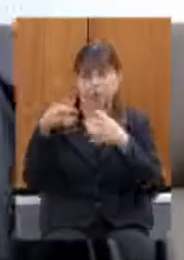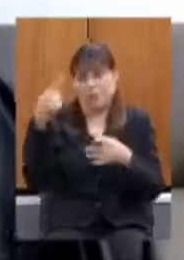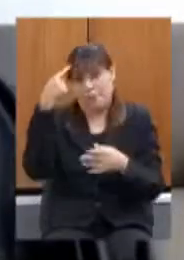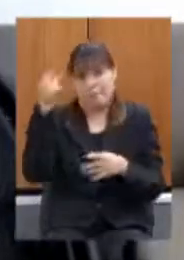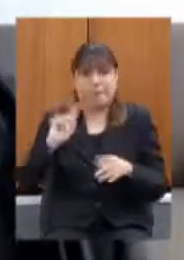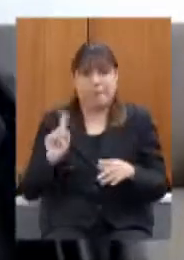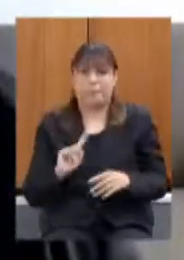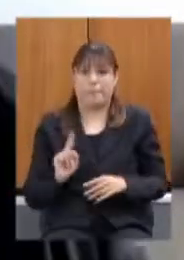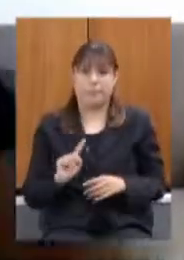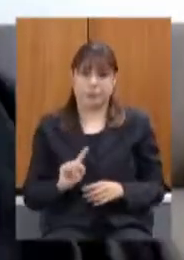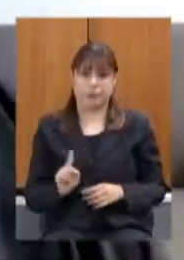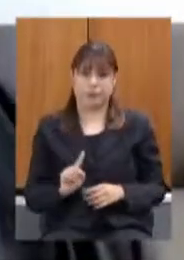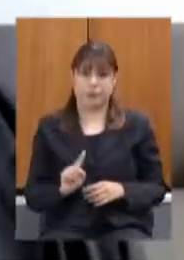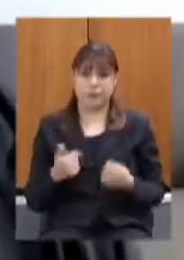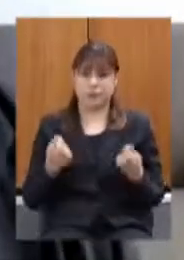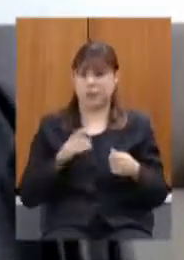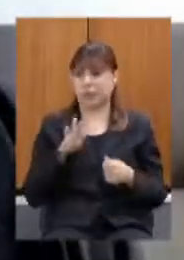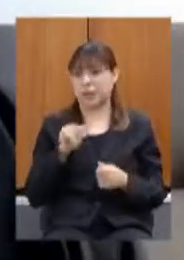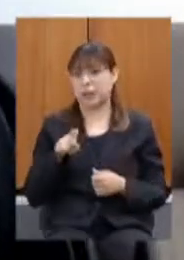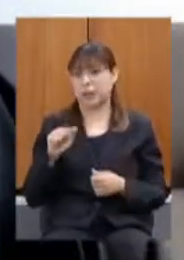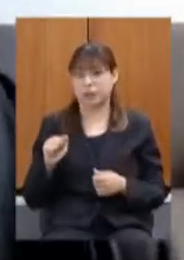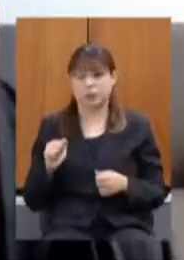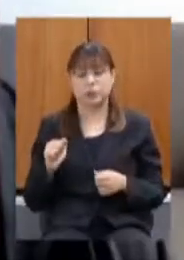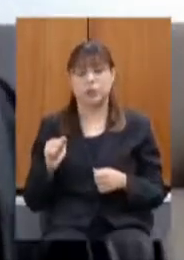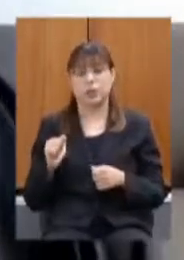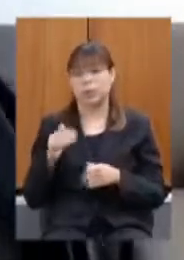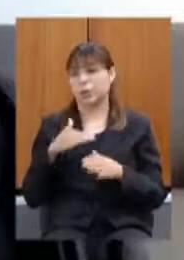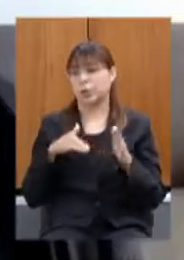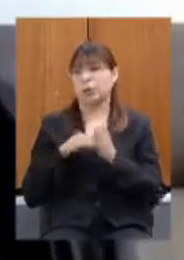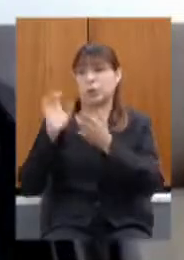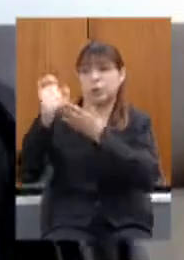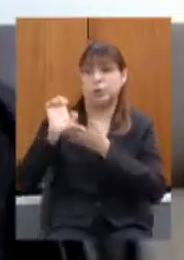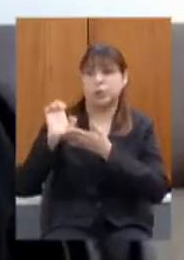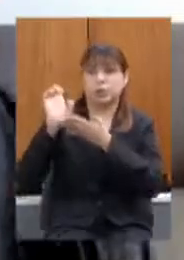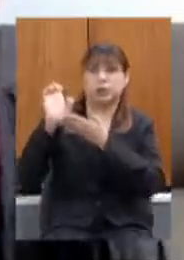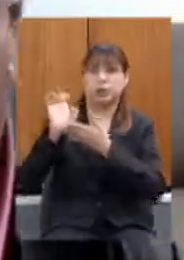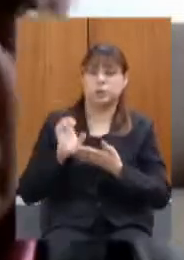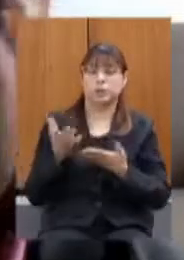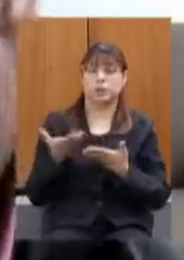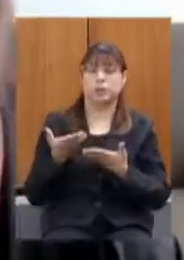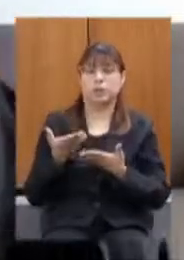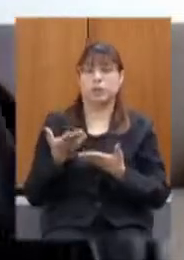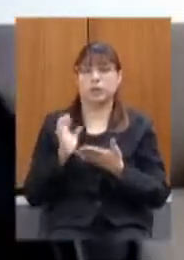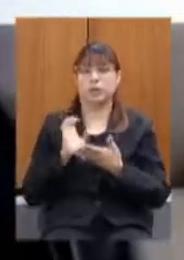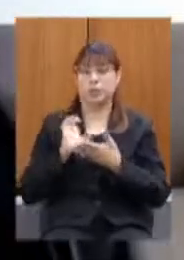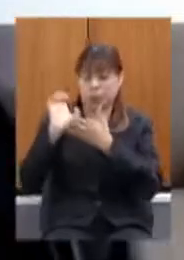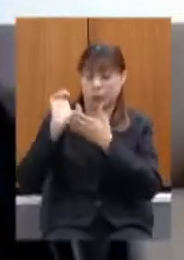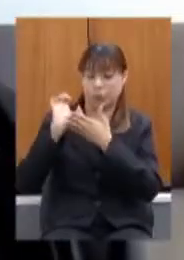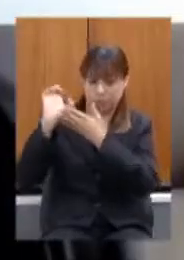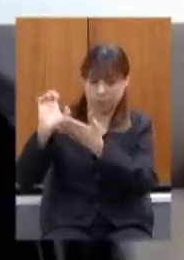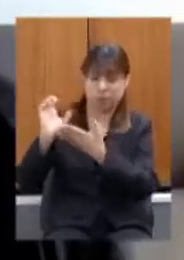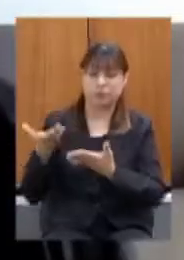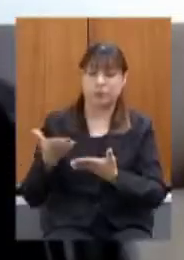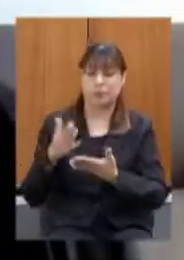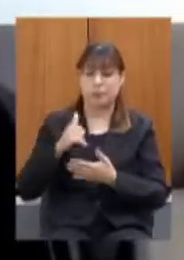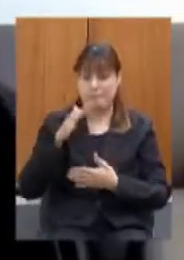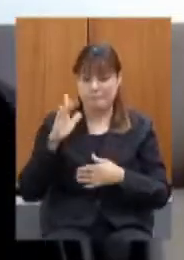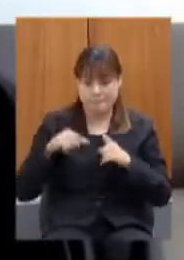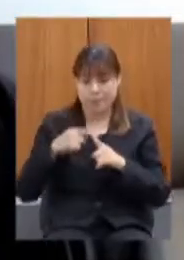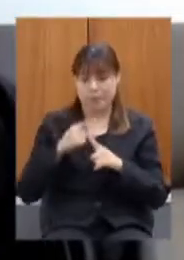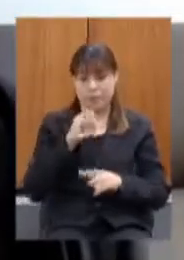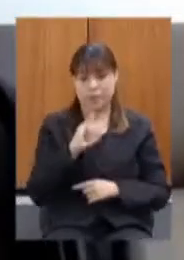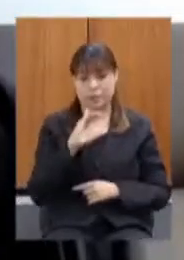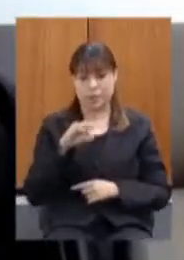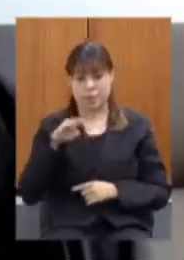é taxar tudo quanto a exportação isso é um absurdo através do ICMS mais absurdo ainda mais absurdo ainda